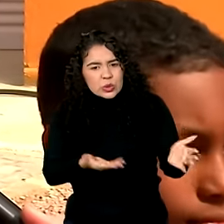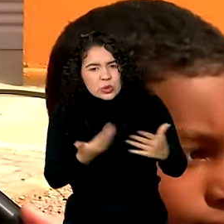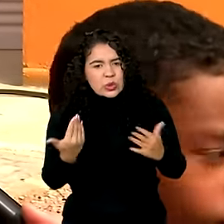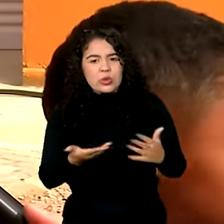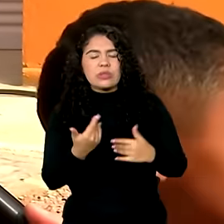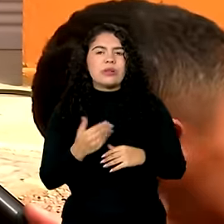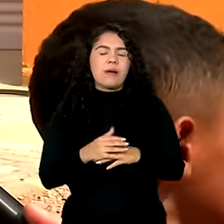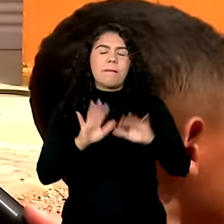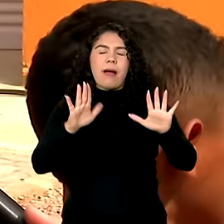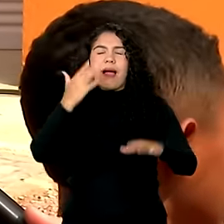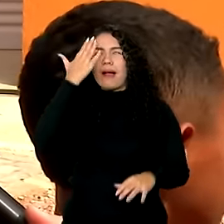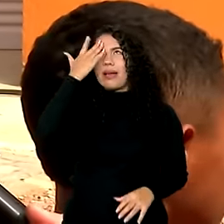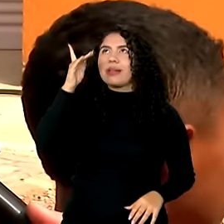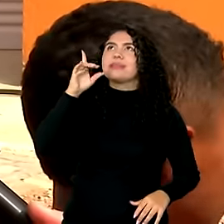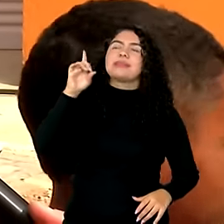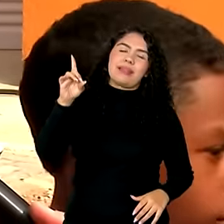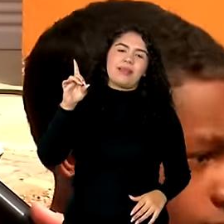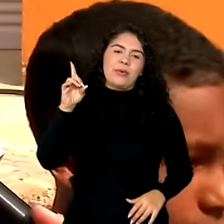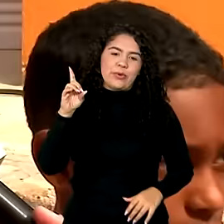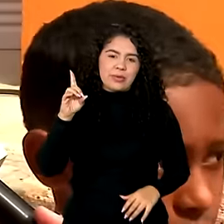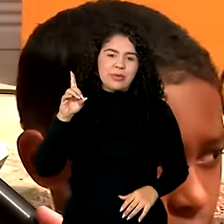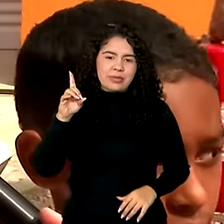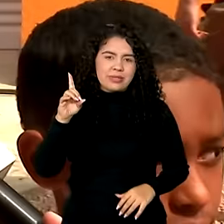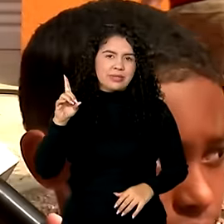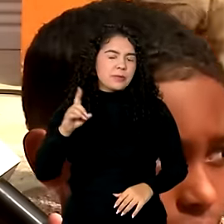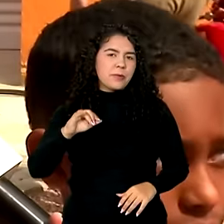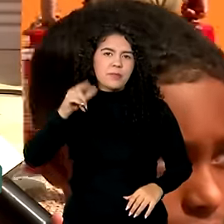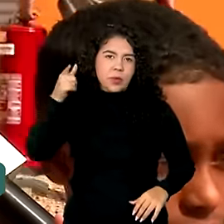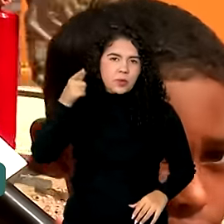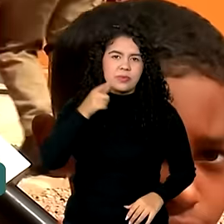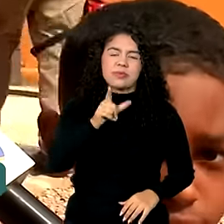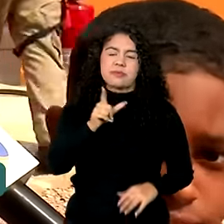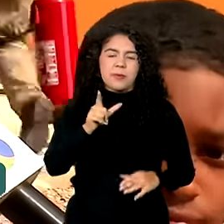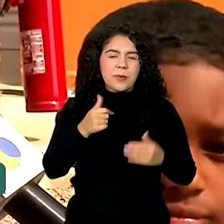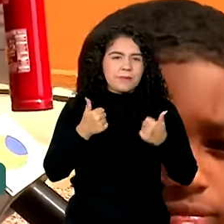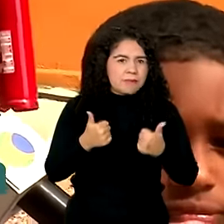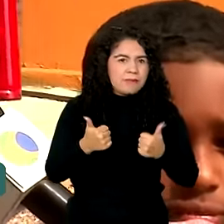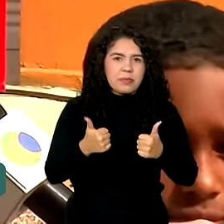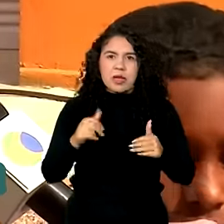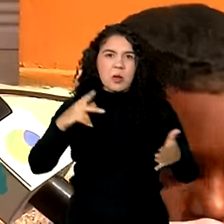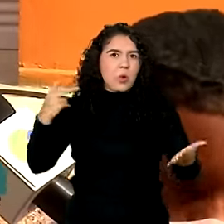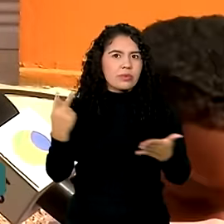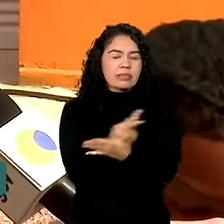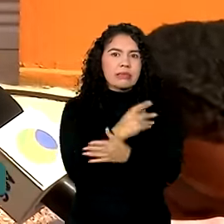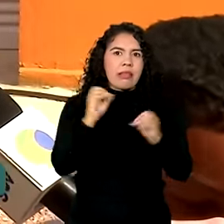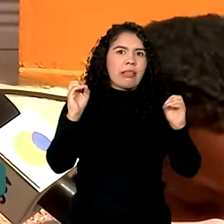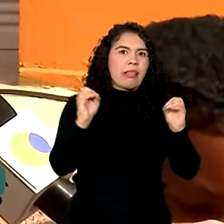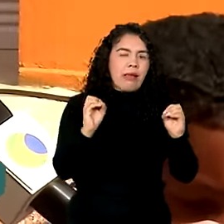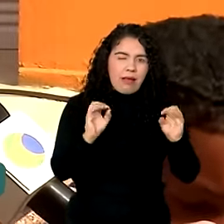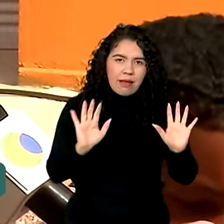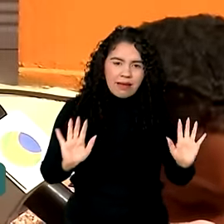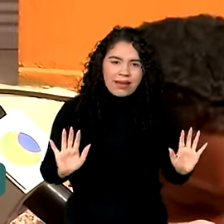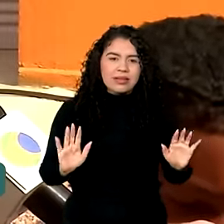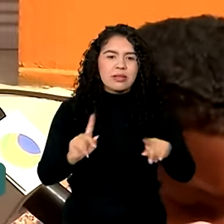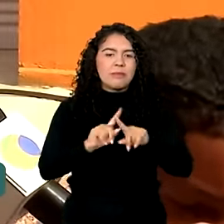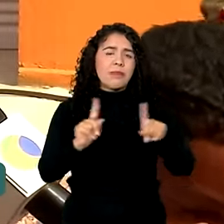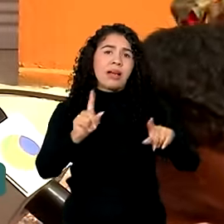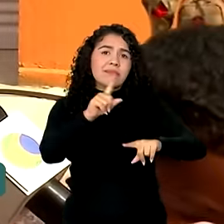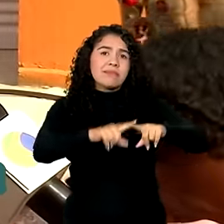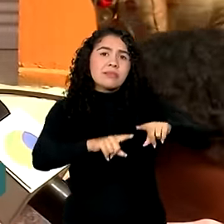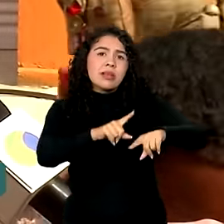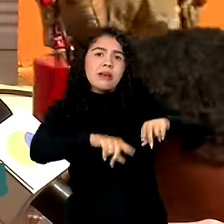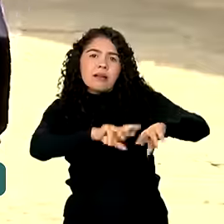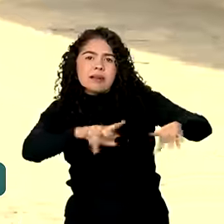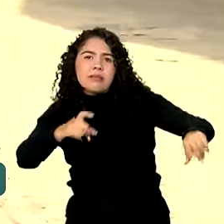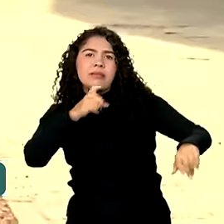Mas graças a Deus foi, correu tudo bem, ninguém, aconteceu nada com ninguém, e os bens a gente